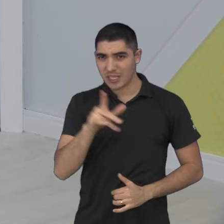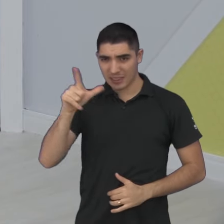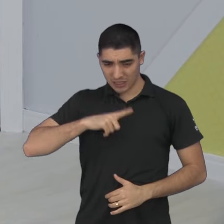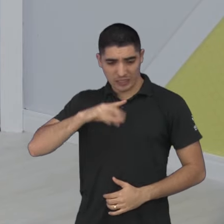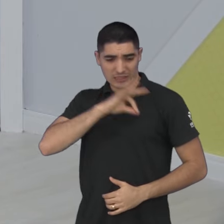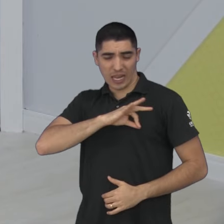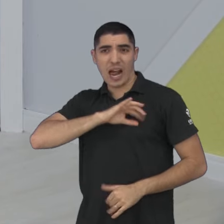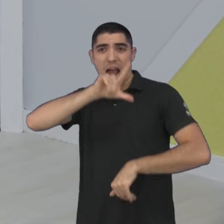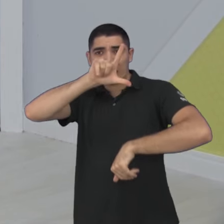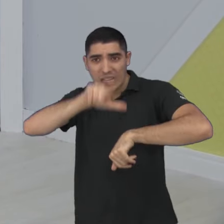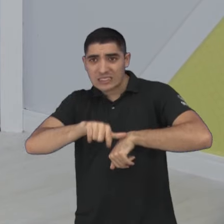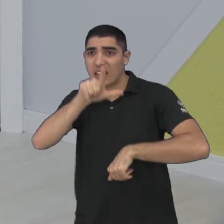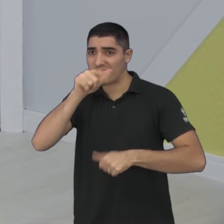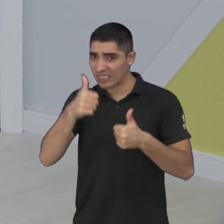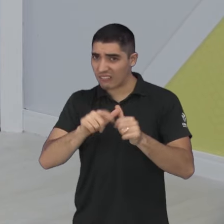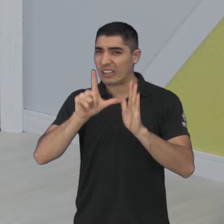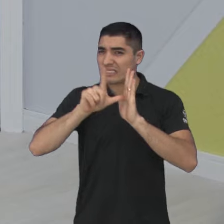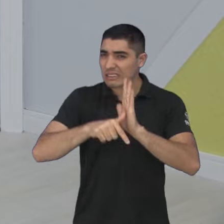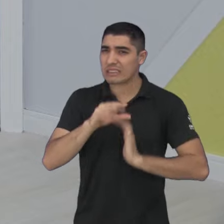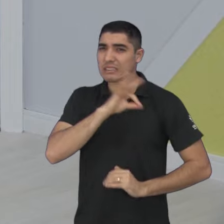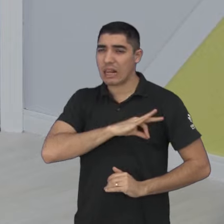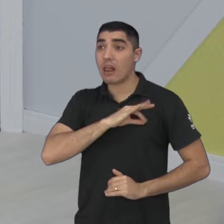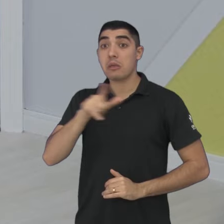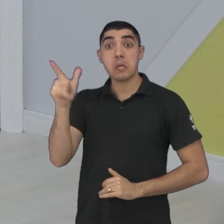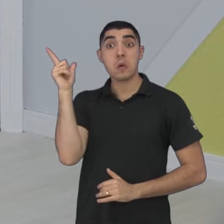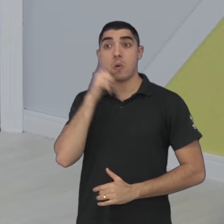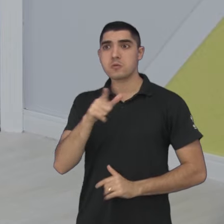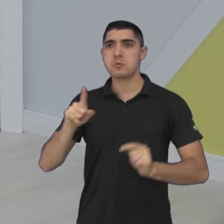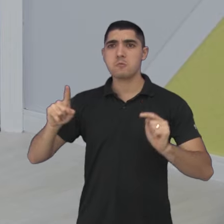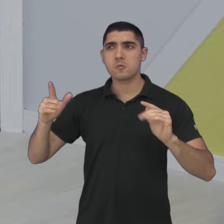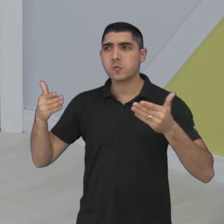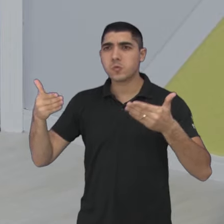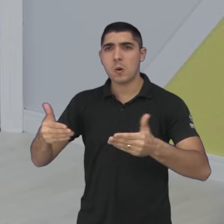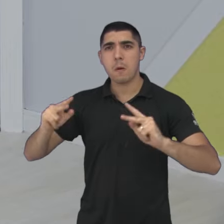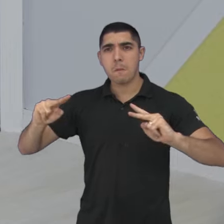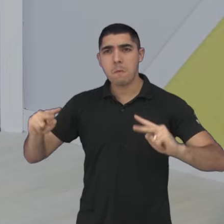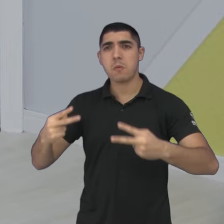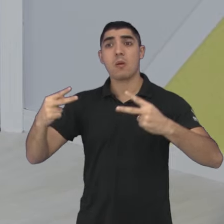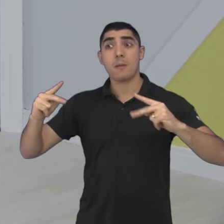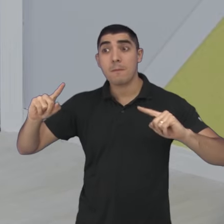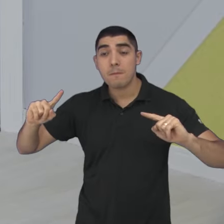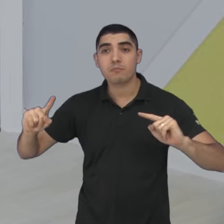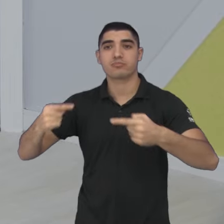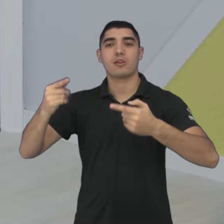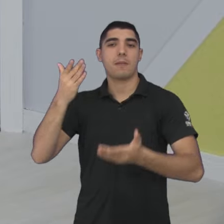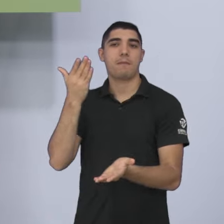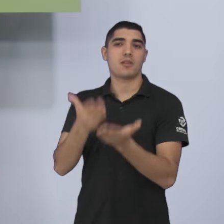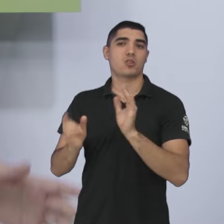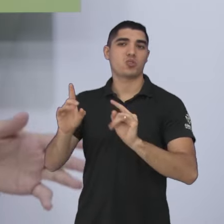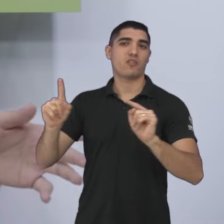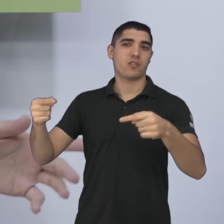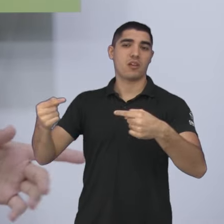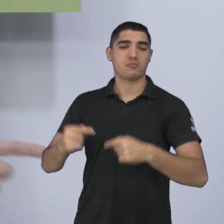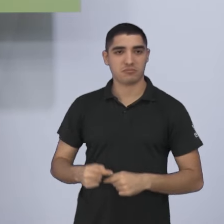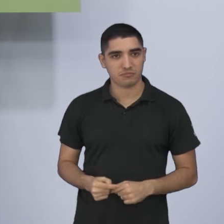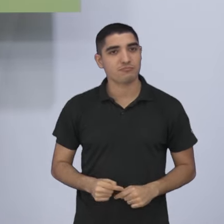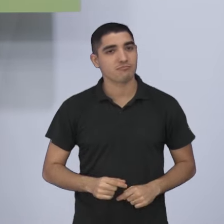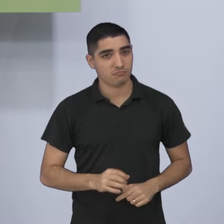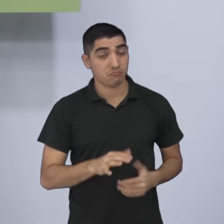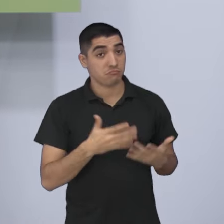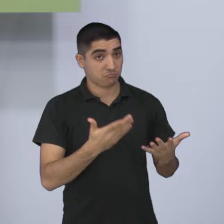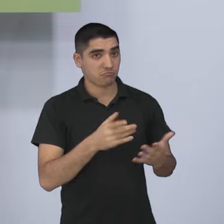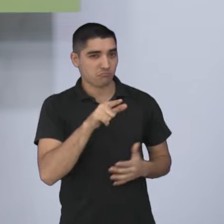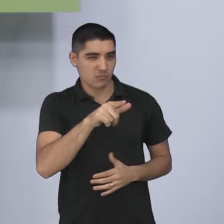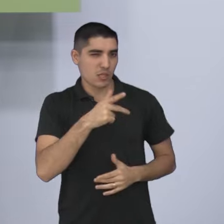dificuldade que é jogar uma Série A2, levou o time para a semifinal e só perdeu nos pênaltis para o Norusco. É, eu acho que muito desse problema